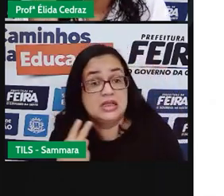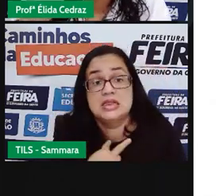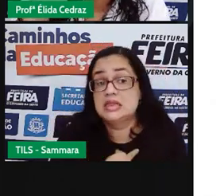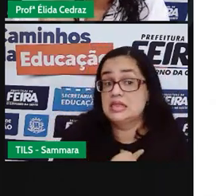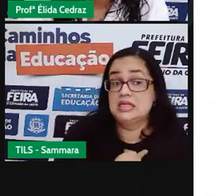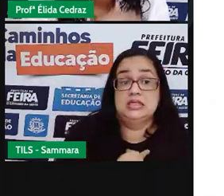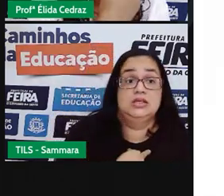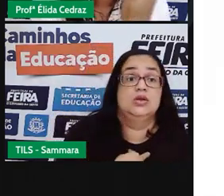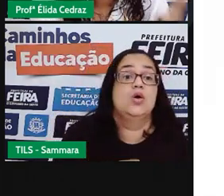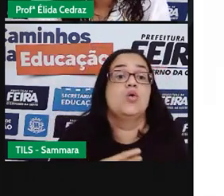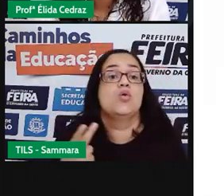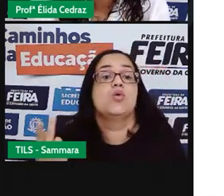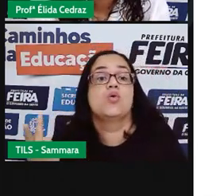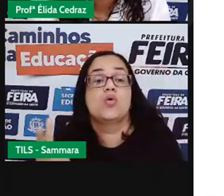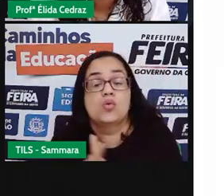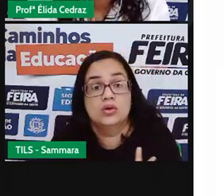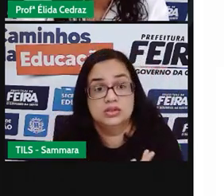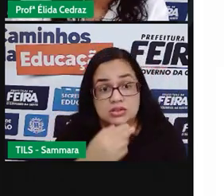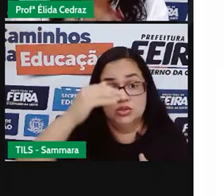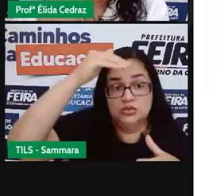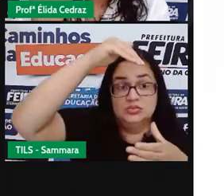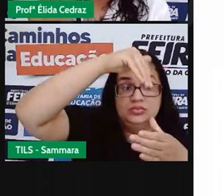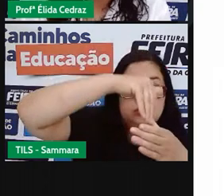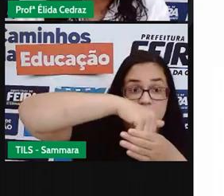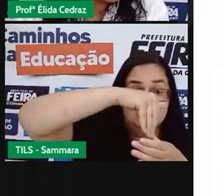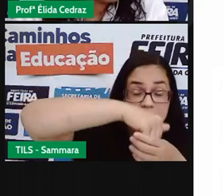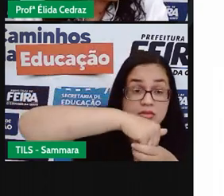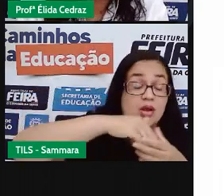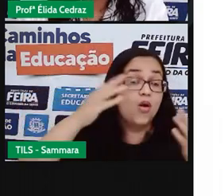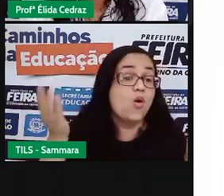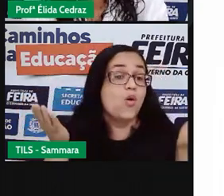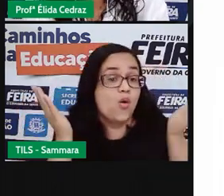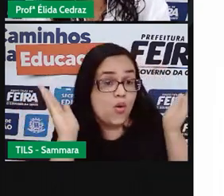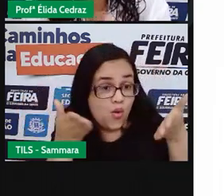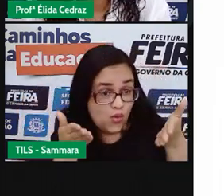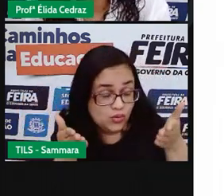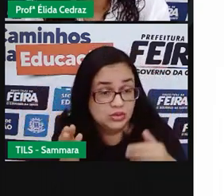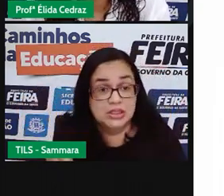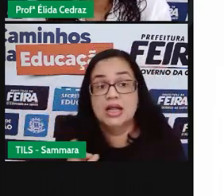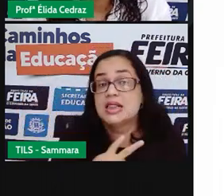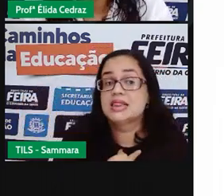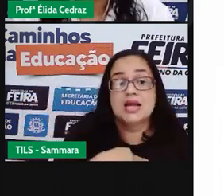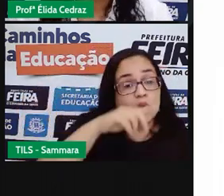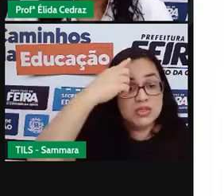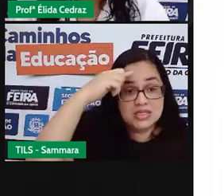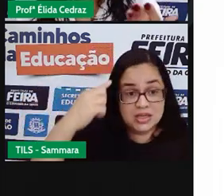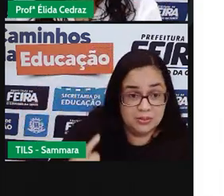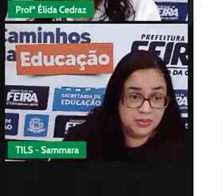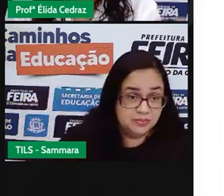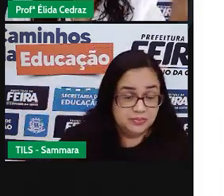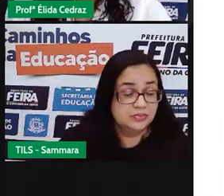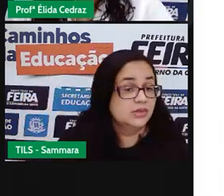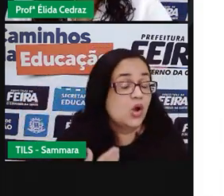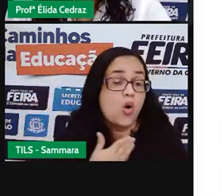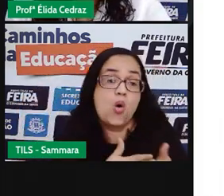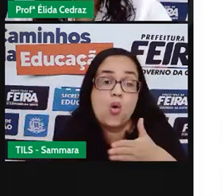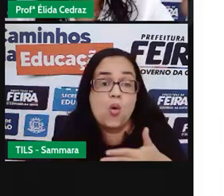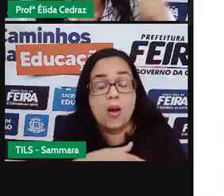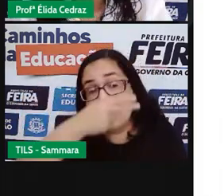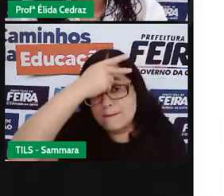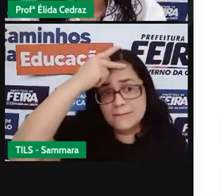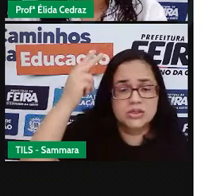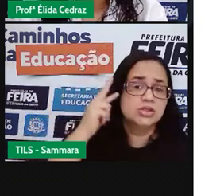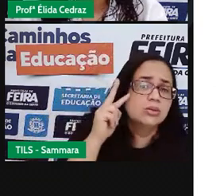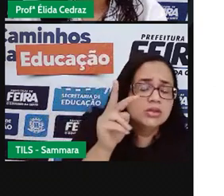acesso ao que está acontecendo lá dentro da Câmara. Até hoje, você não sabia que qualquer cidadão pode